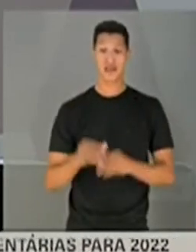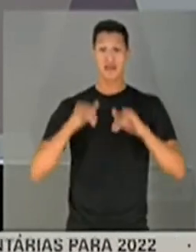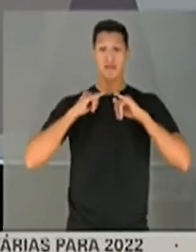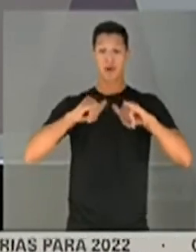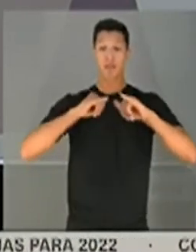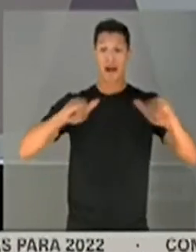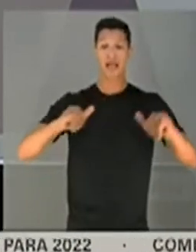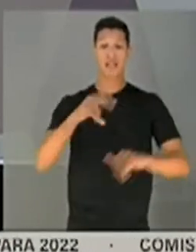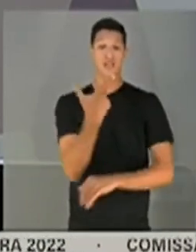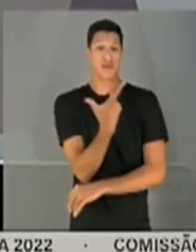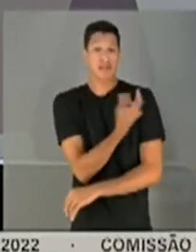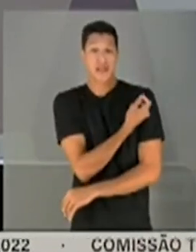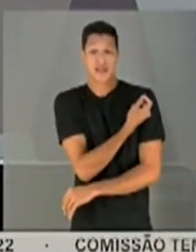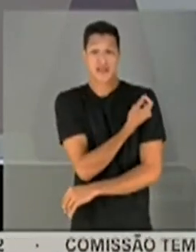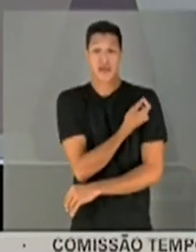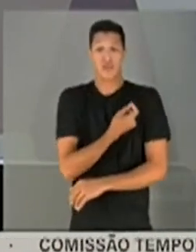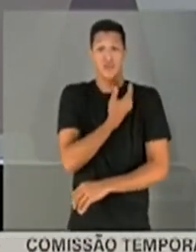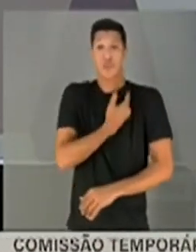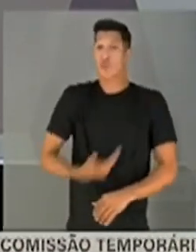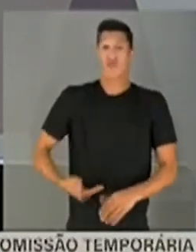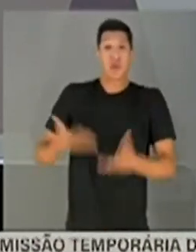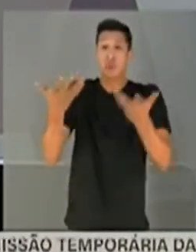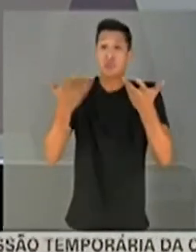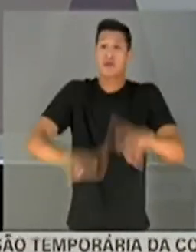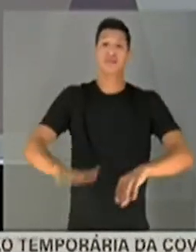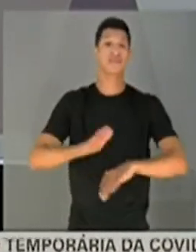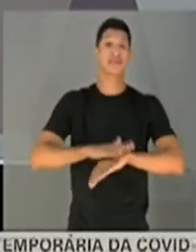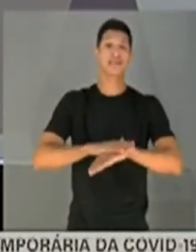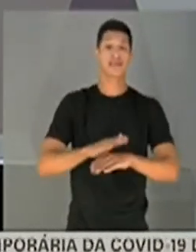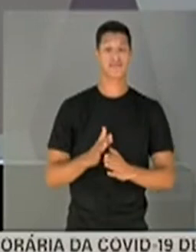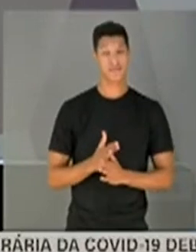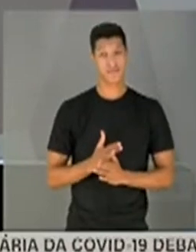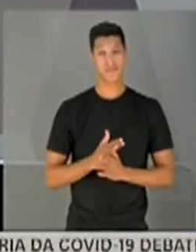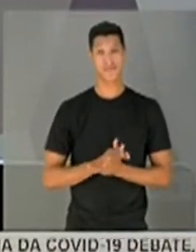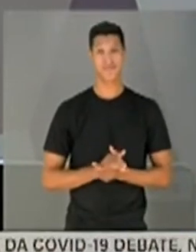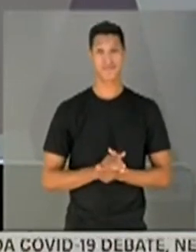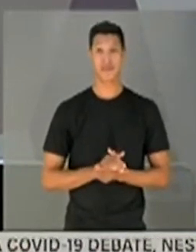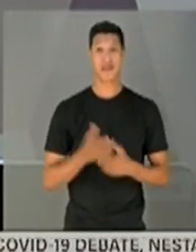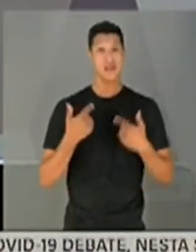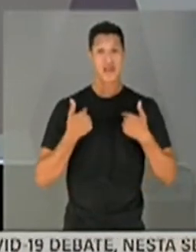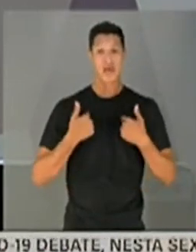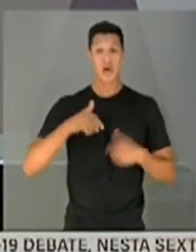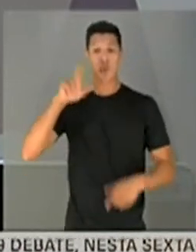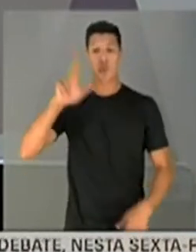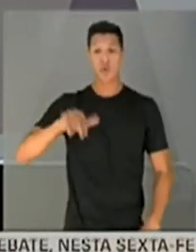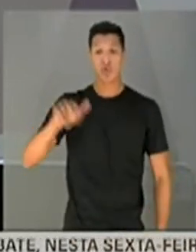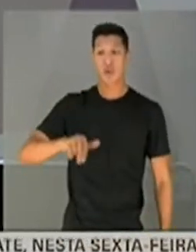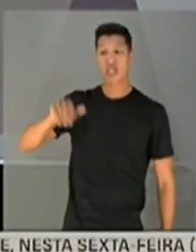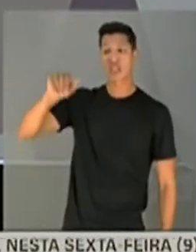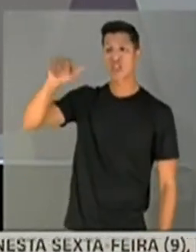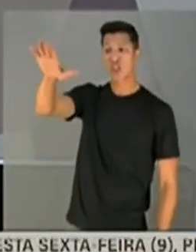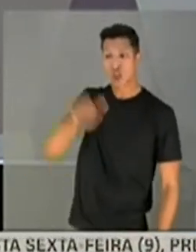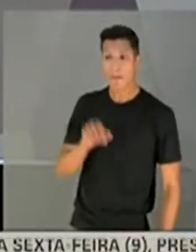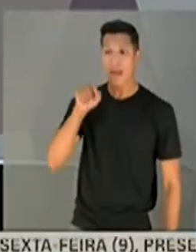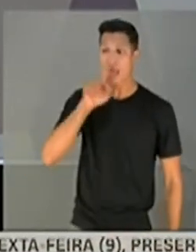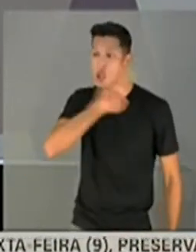vacinação, esse governo quis fazer. Eu nunca lhe chamei de genocida.